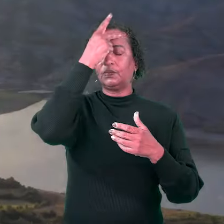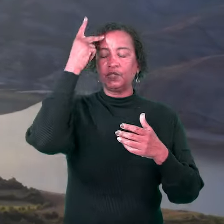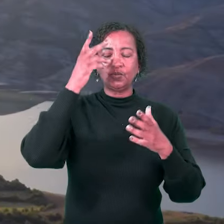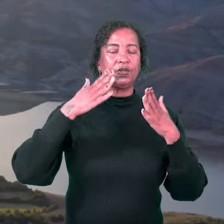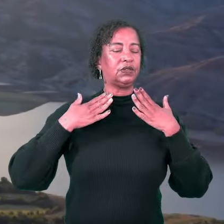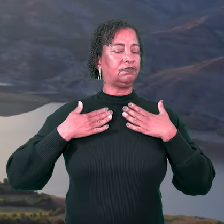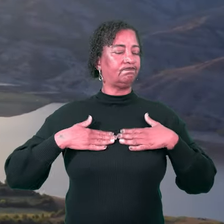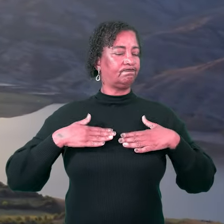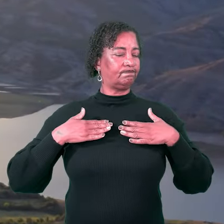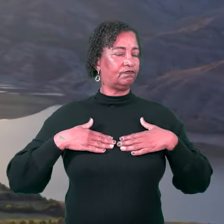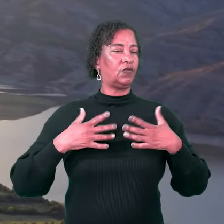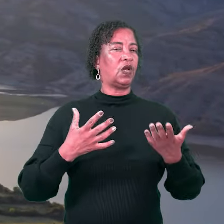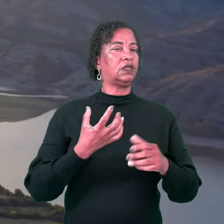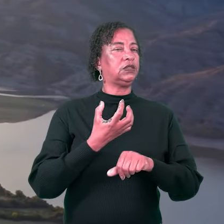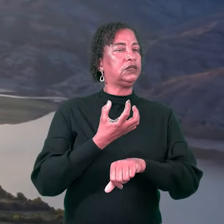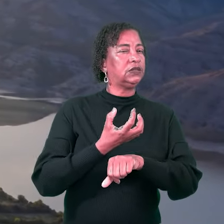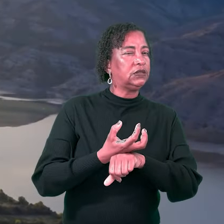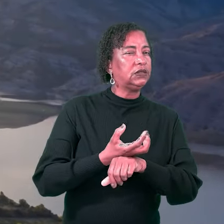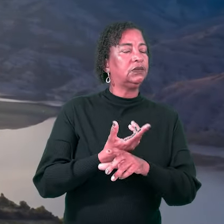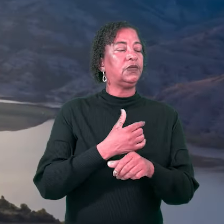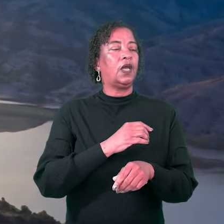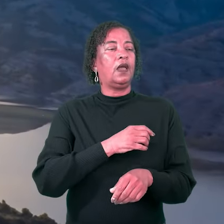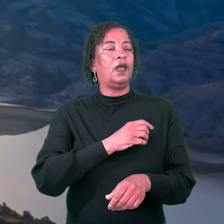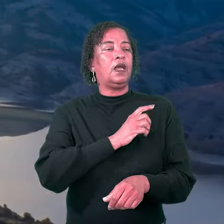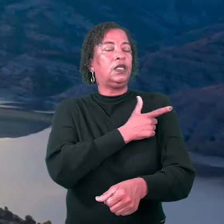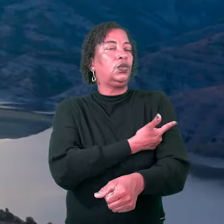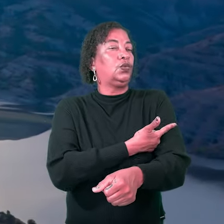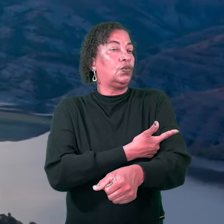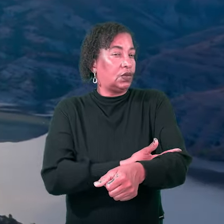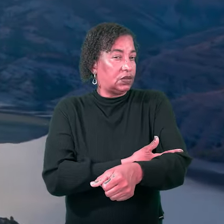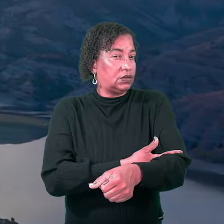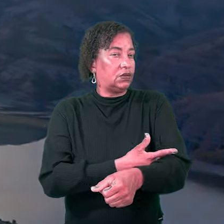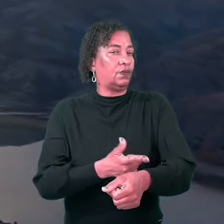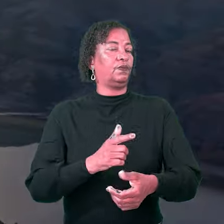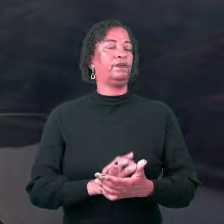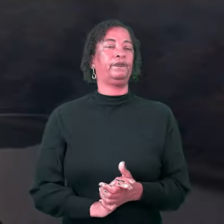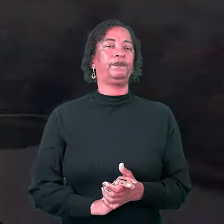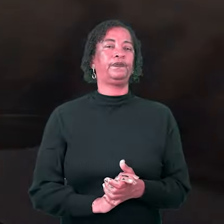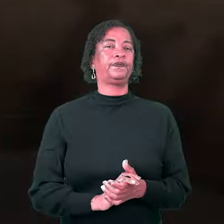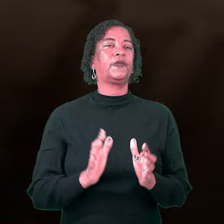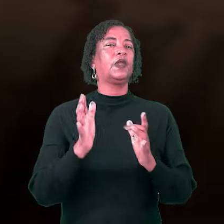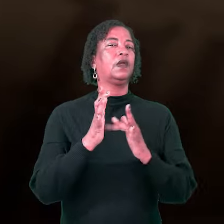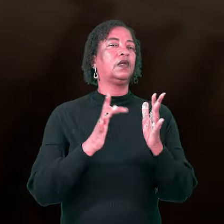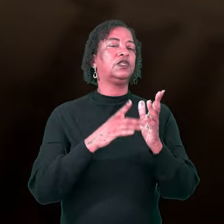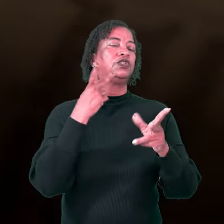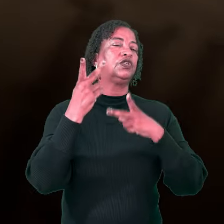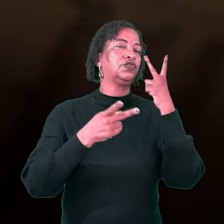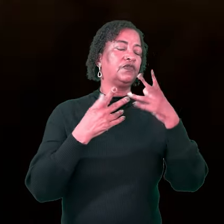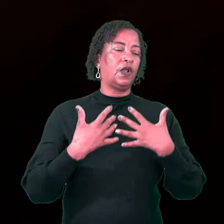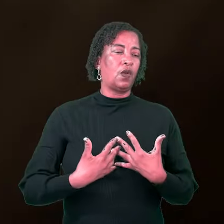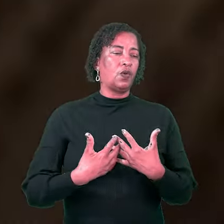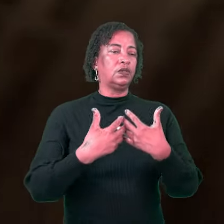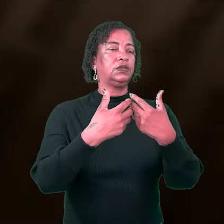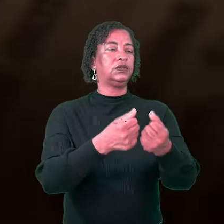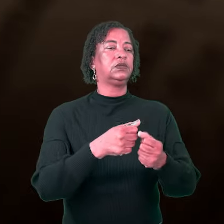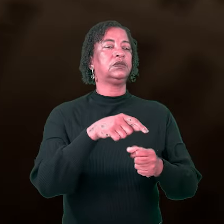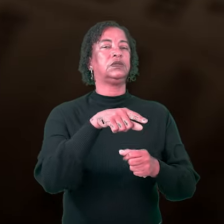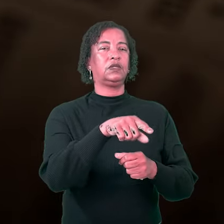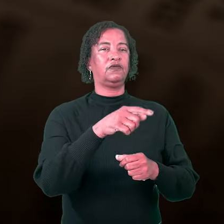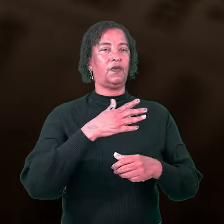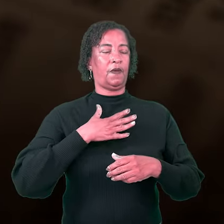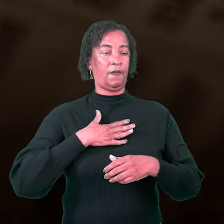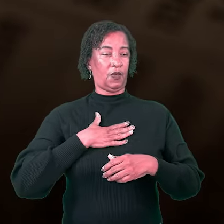disciplina. O que Jesus quer dizer por tomem sobre vocês o meu jogo e